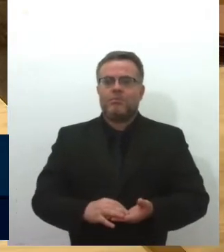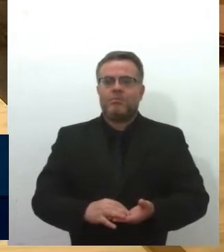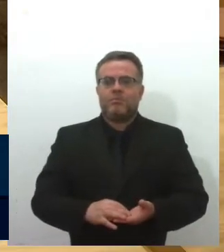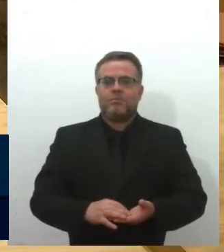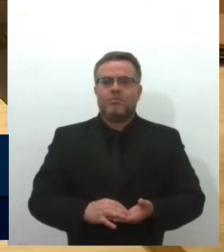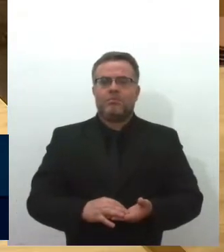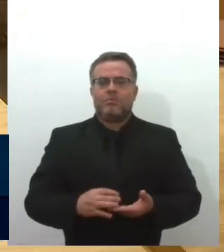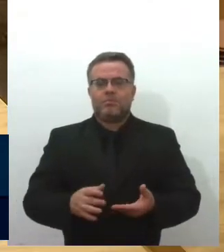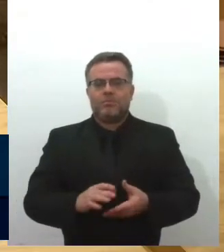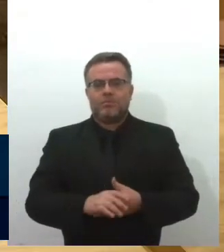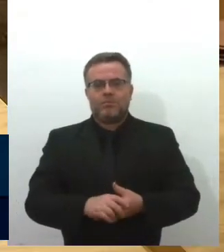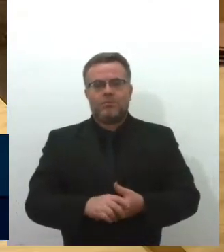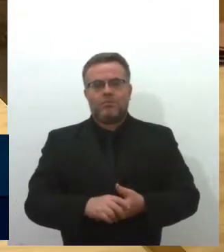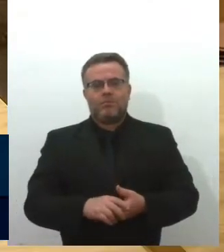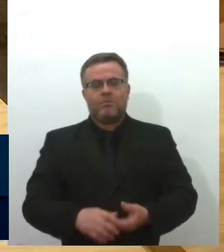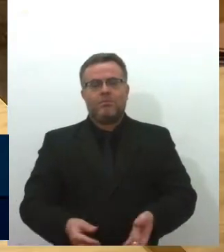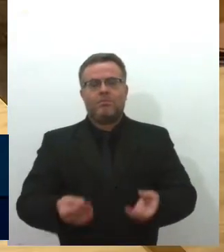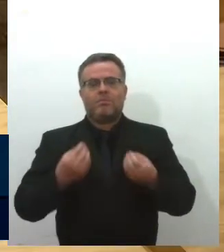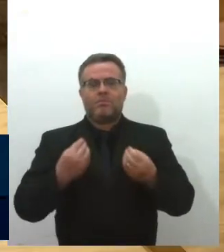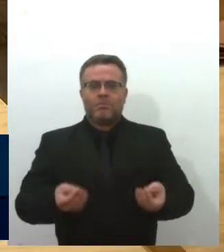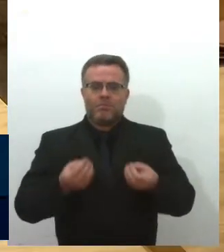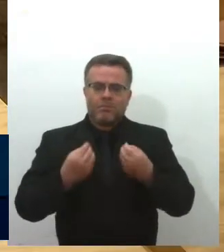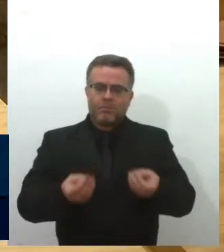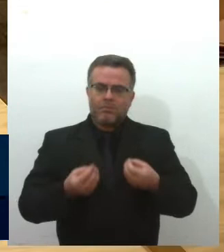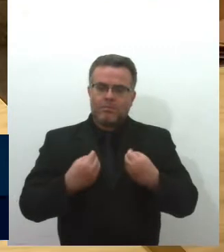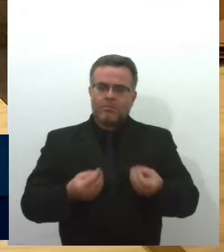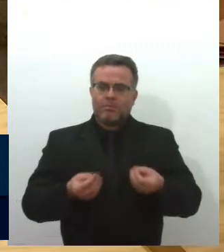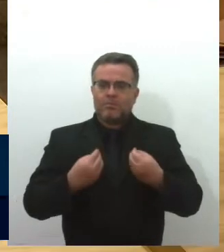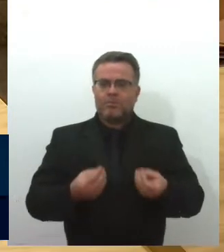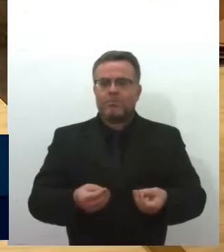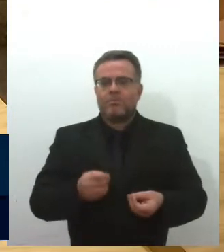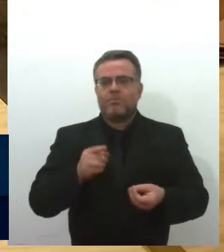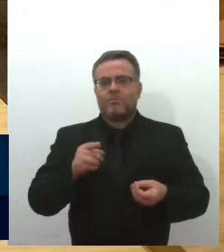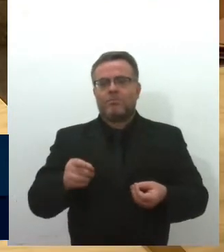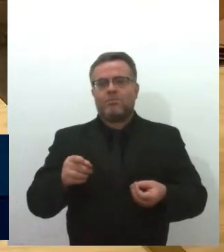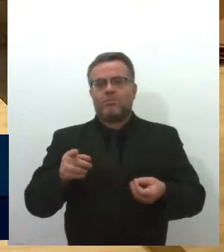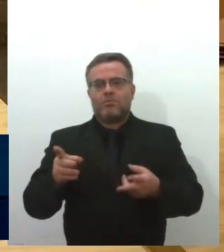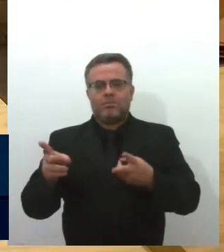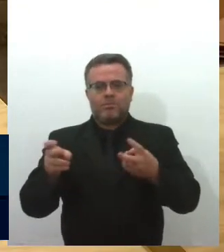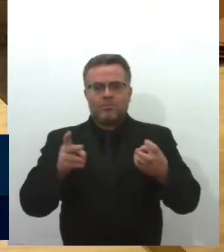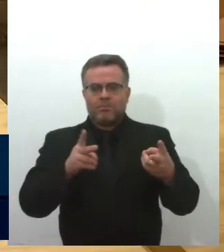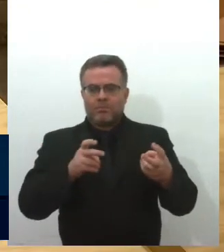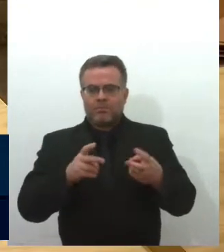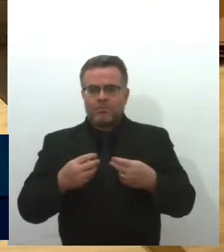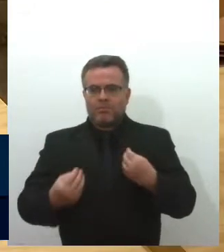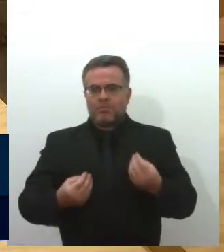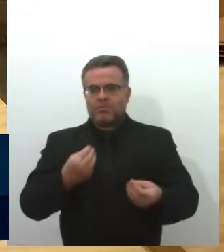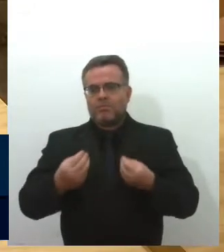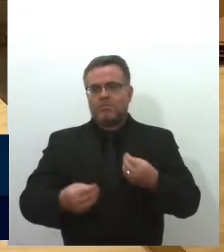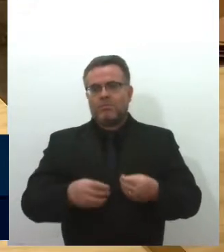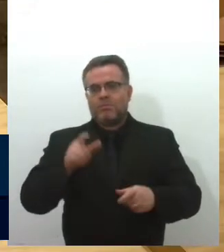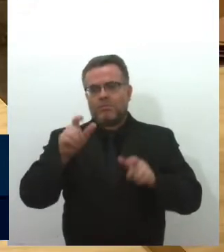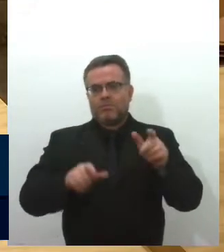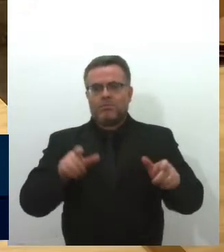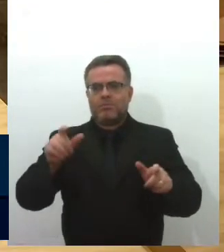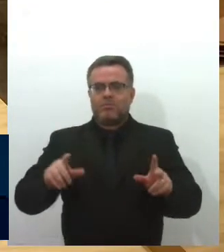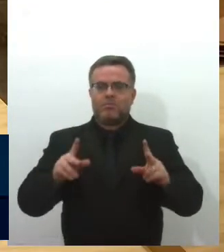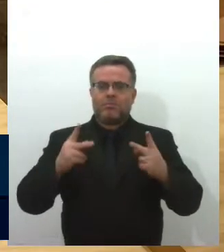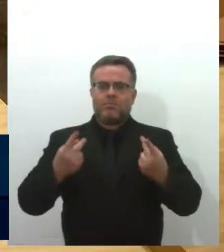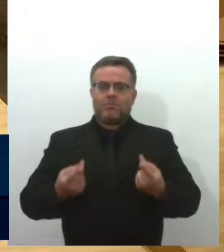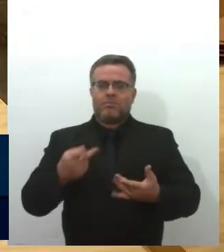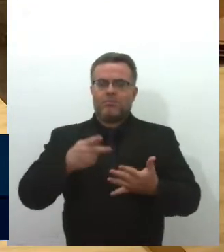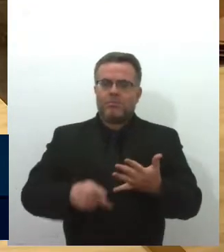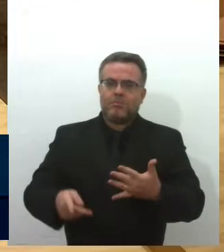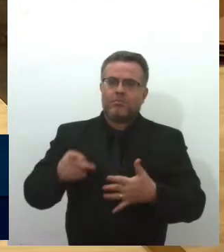Dias. Do quanto essa visão de que o ser humano tem que ser prioridade